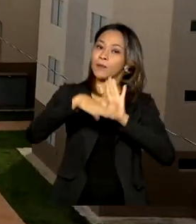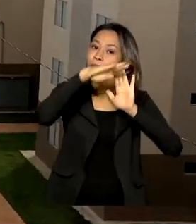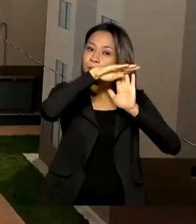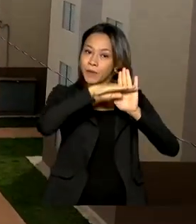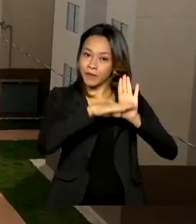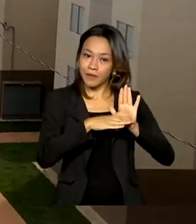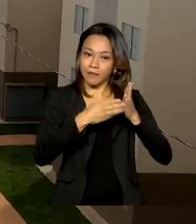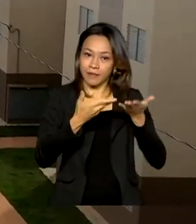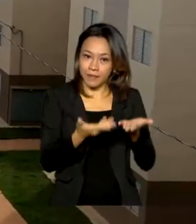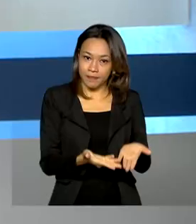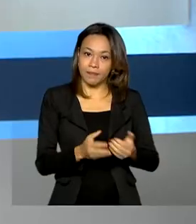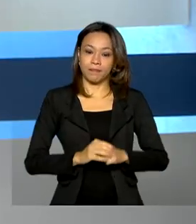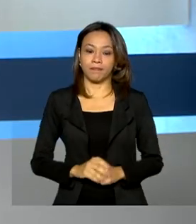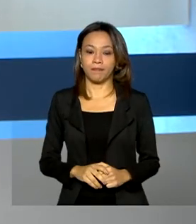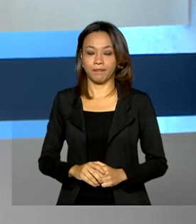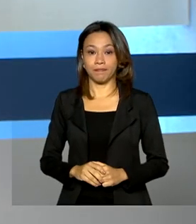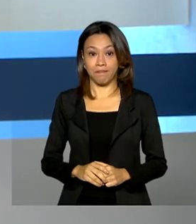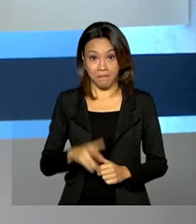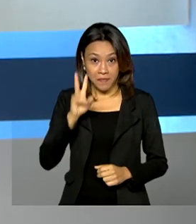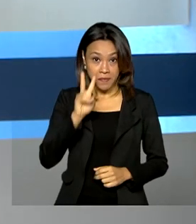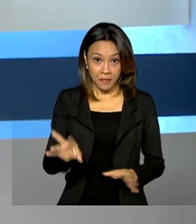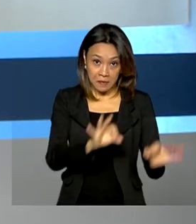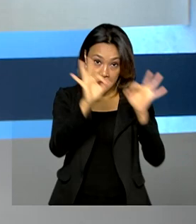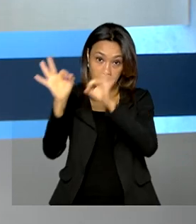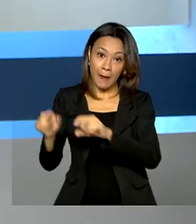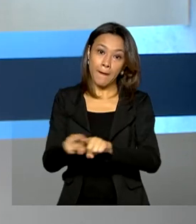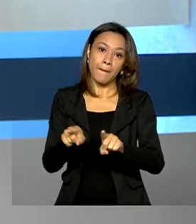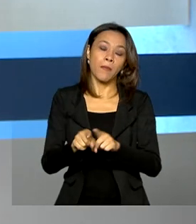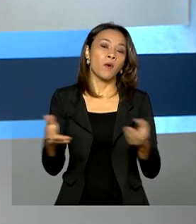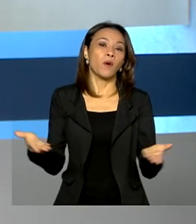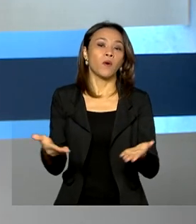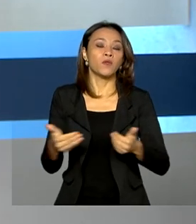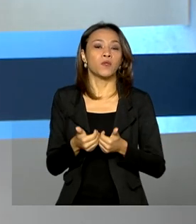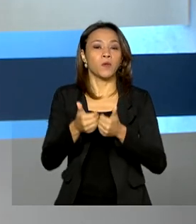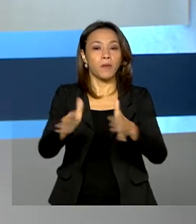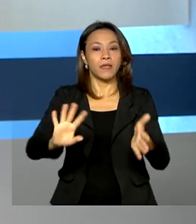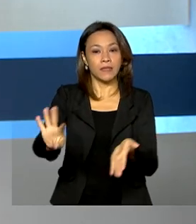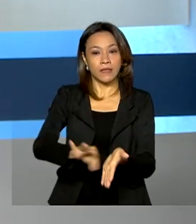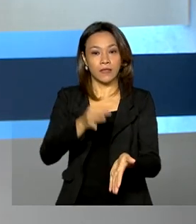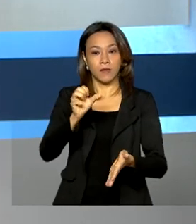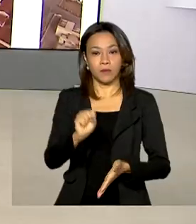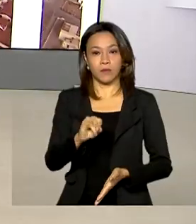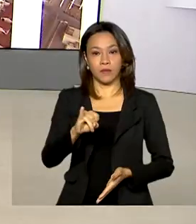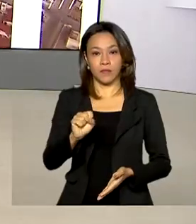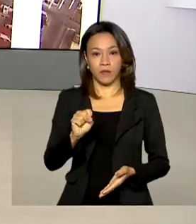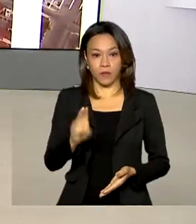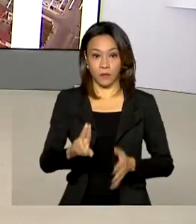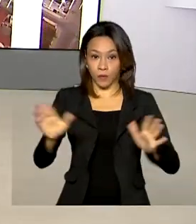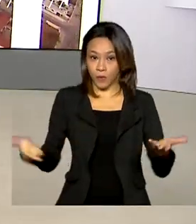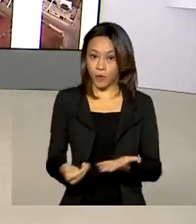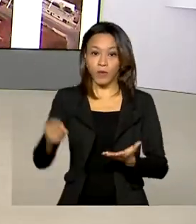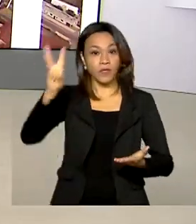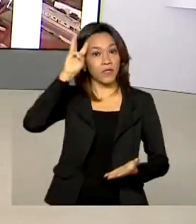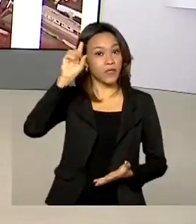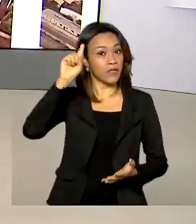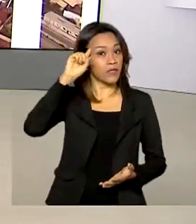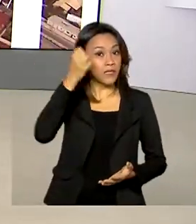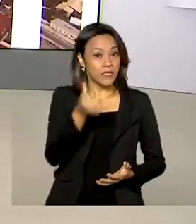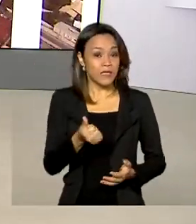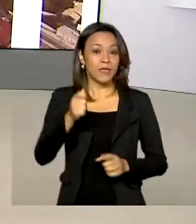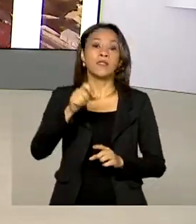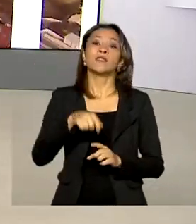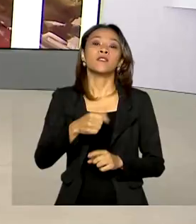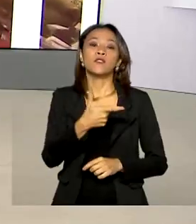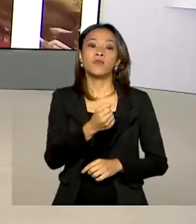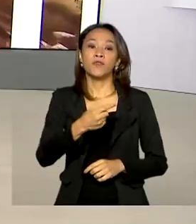Verde e Amarela. E veja também, começam hoje as inscrições para o Sisu. Terça-feira, 6 de abril